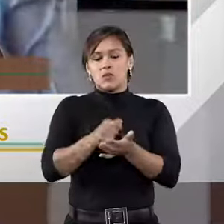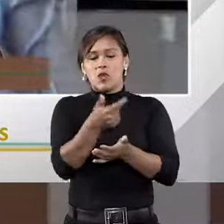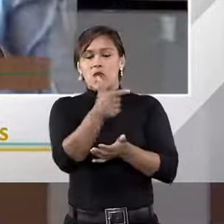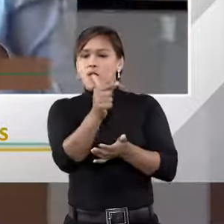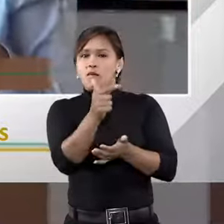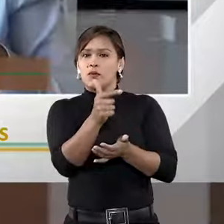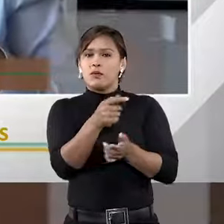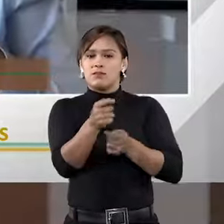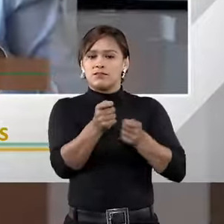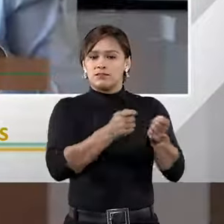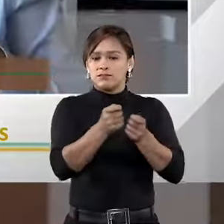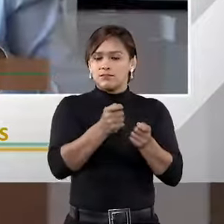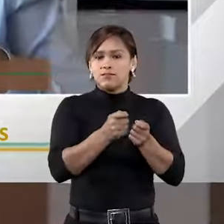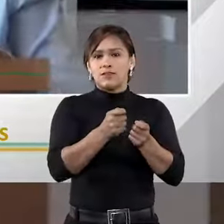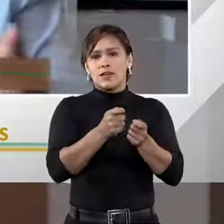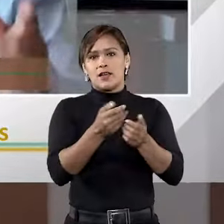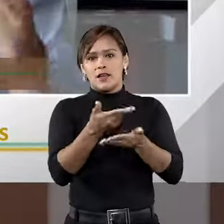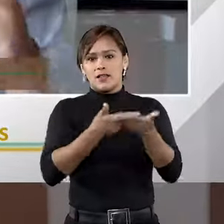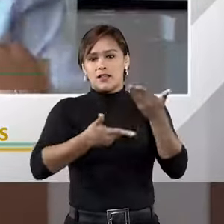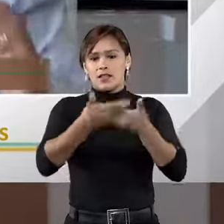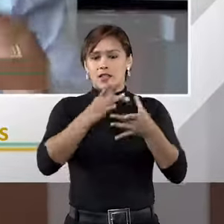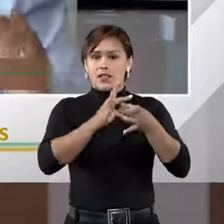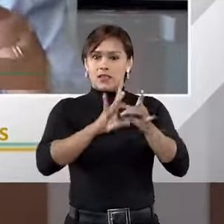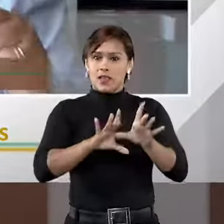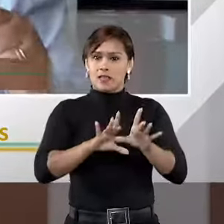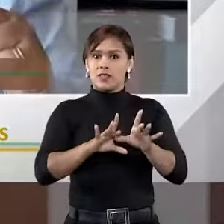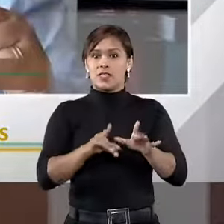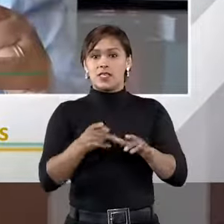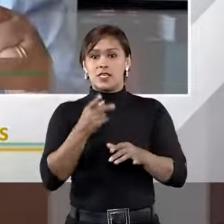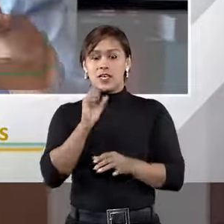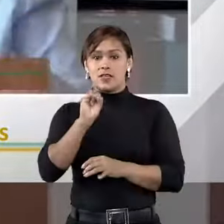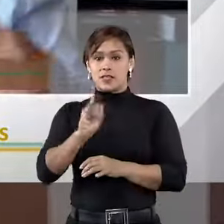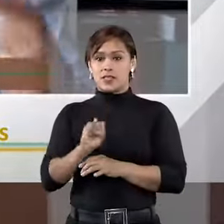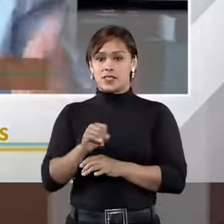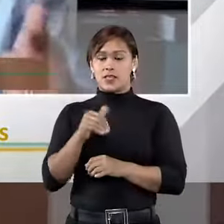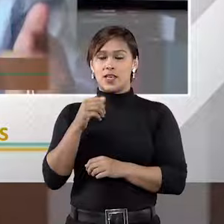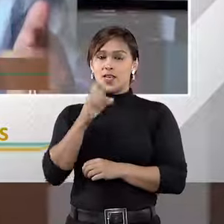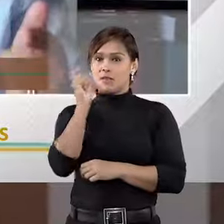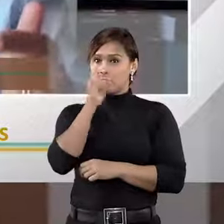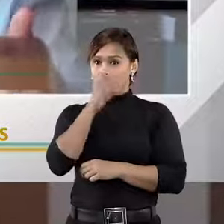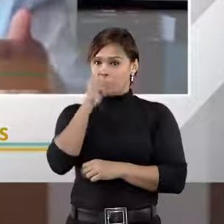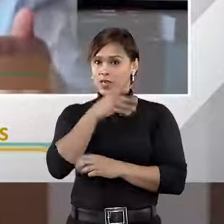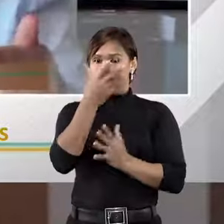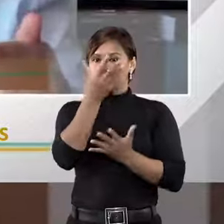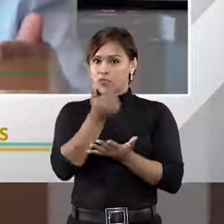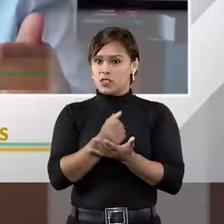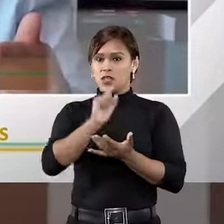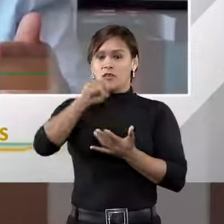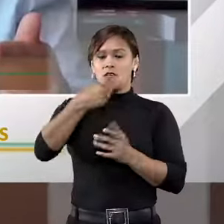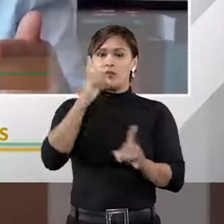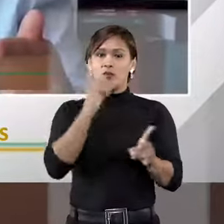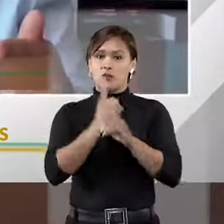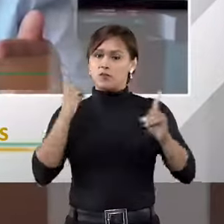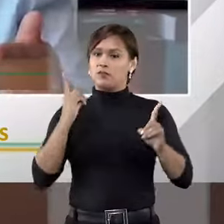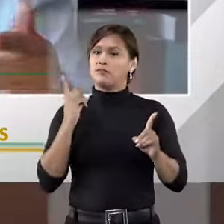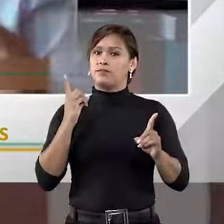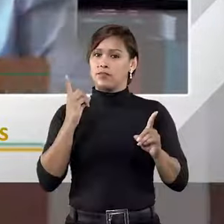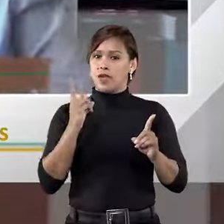a imparcialidade dele. Se ele não revela e as partes aceitam e depois isso é descoberto,